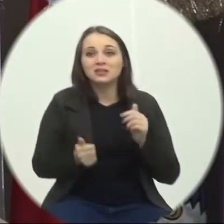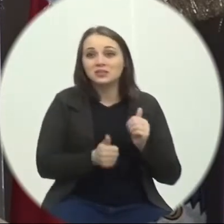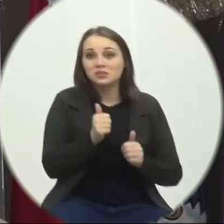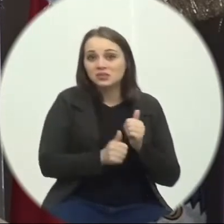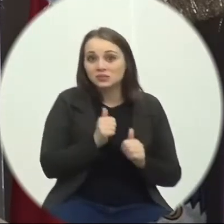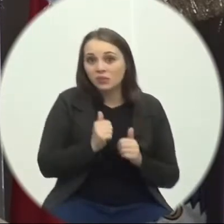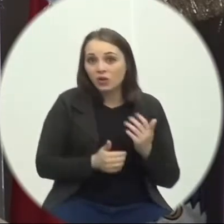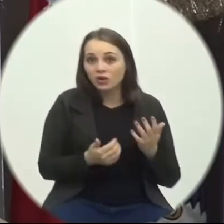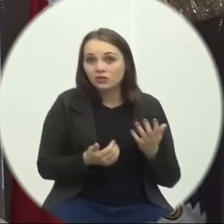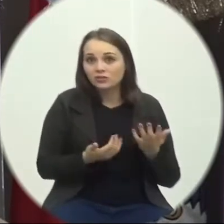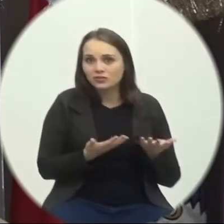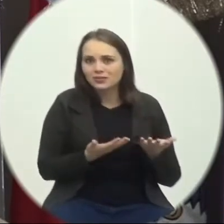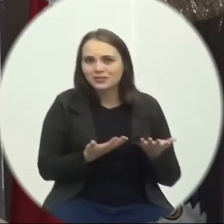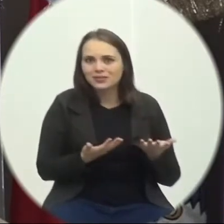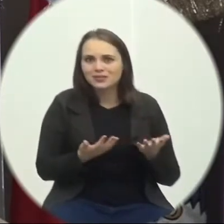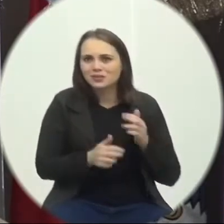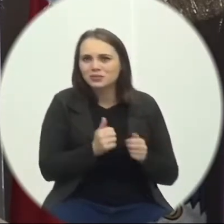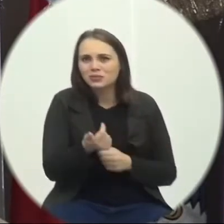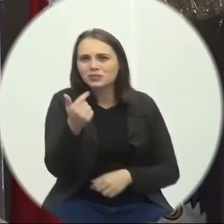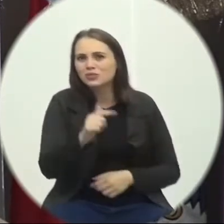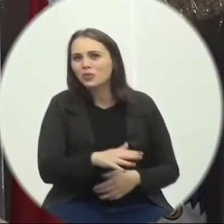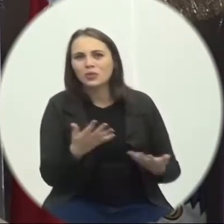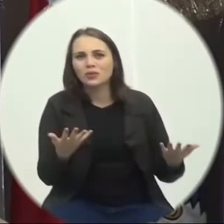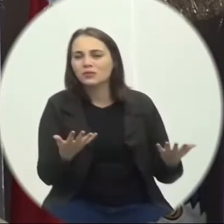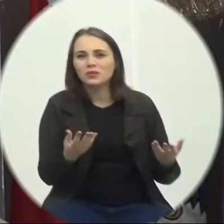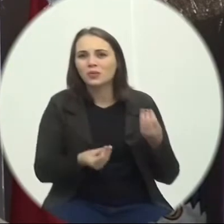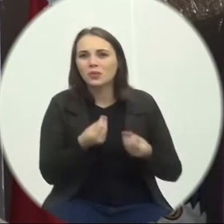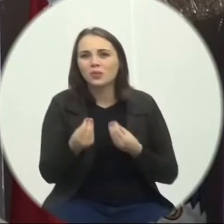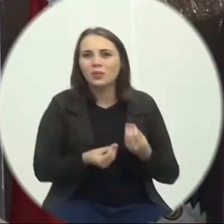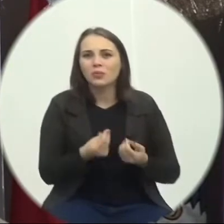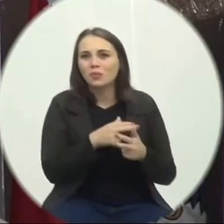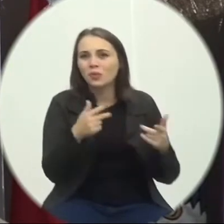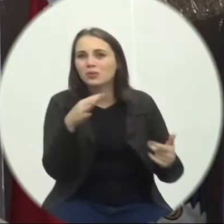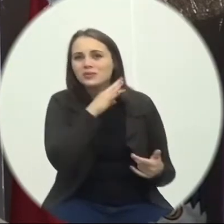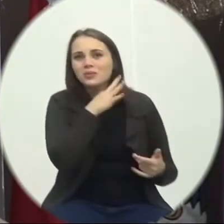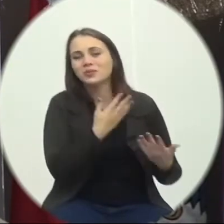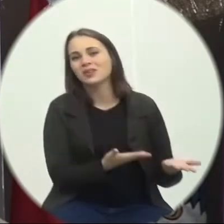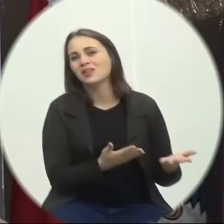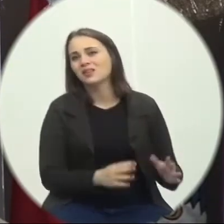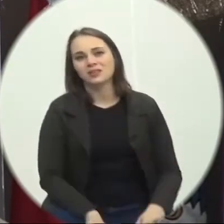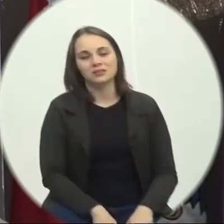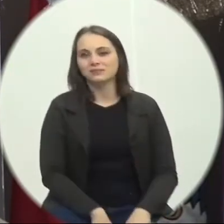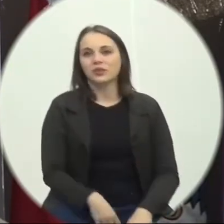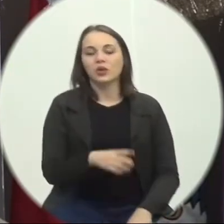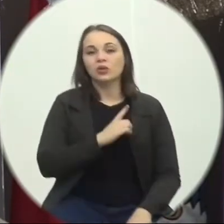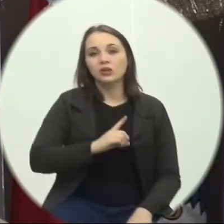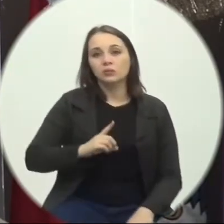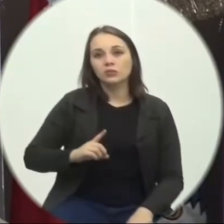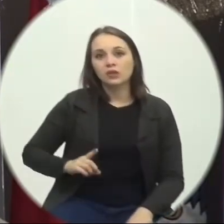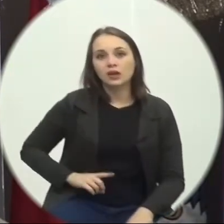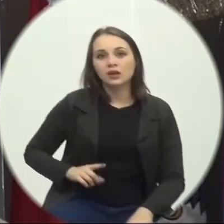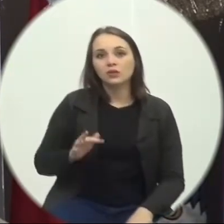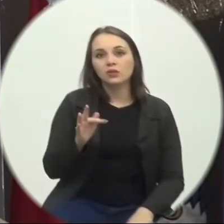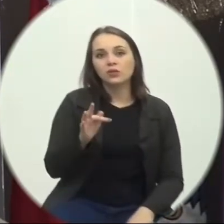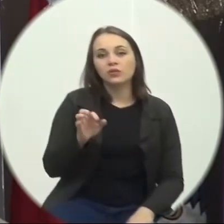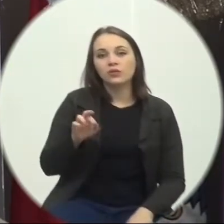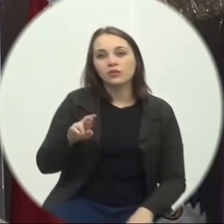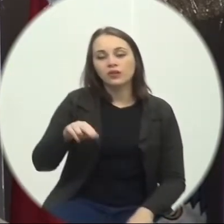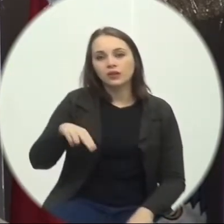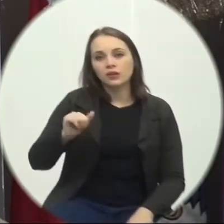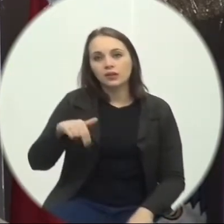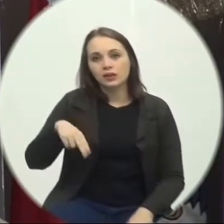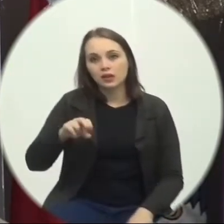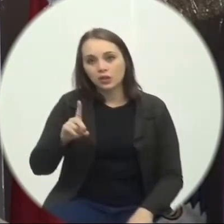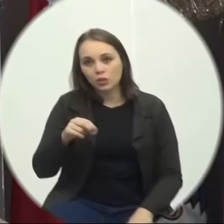Foi tratado Novamente Como o vilão Da história O deputado Fernando Krelin Que é um deputado Que trabalha